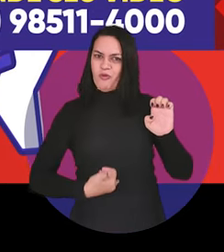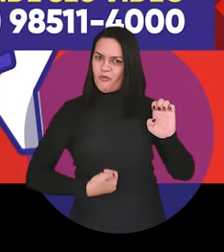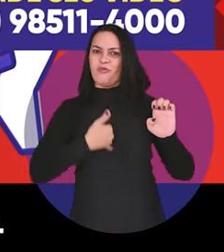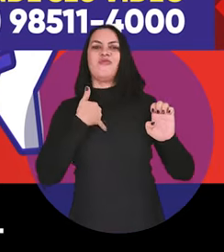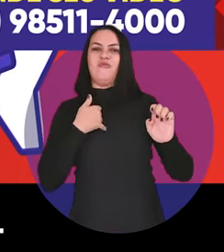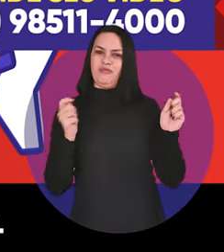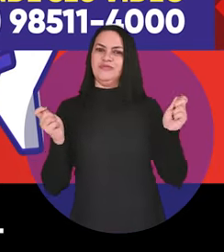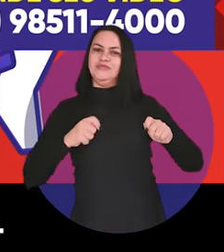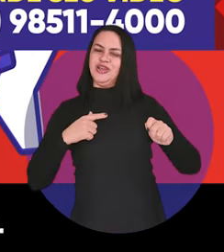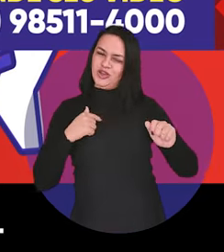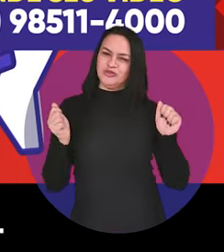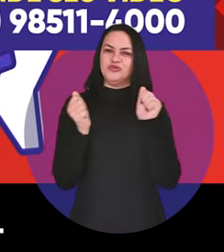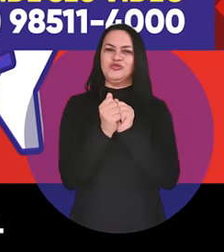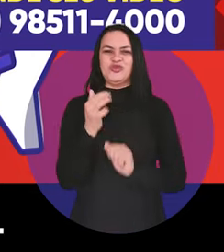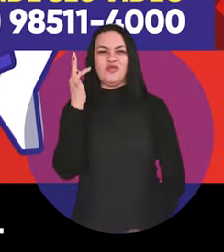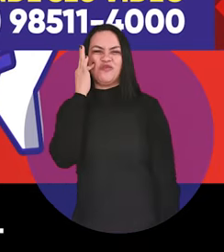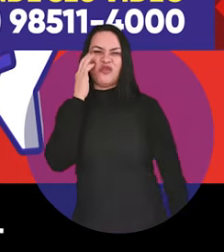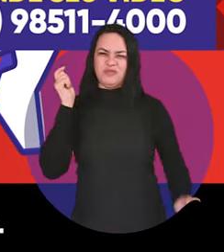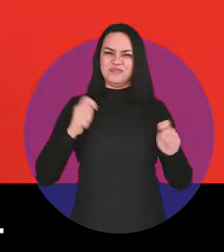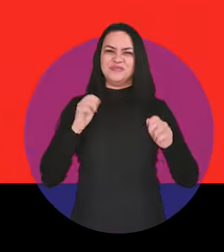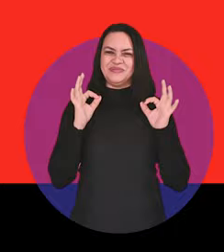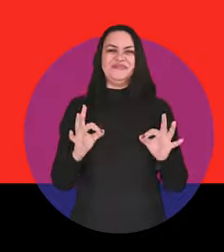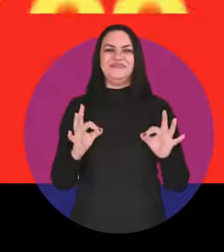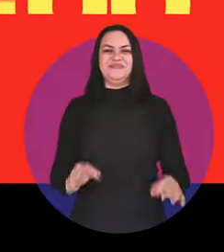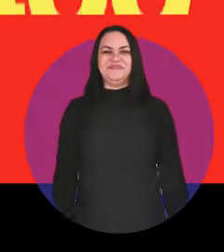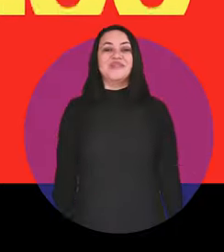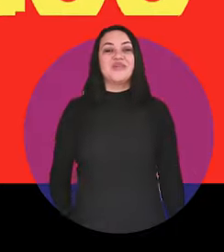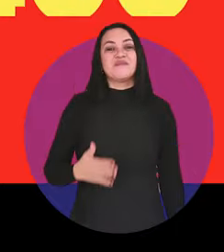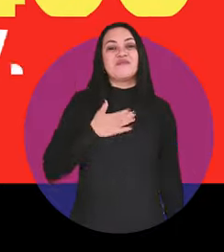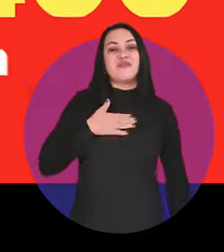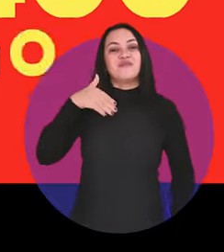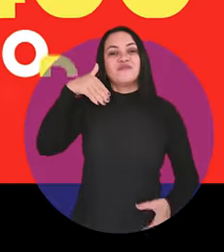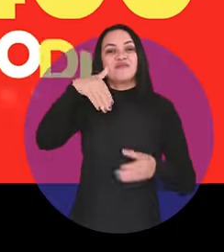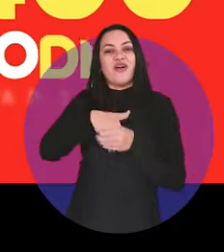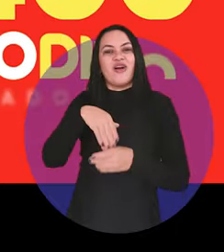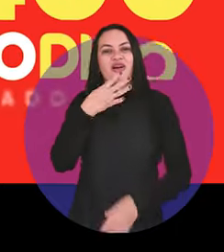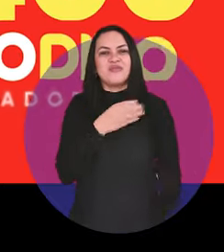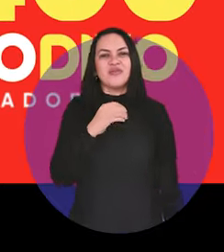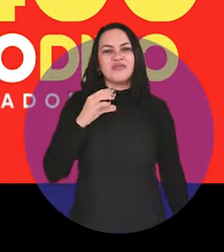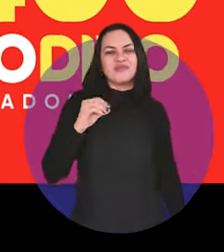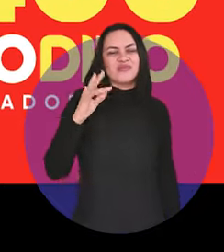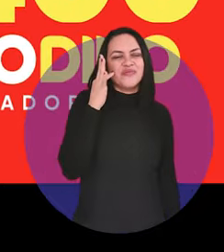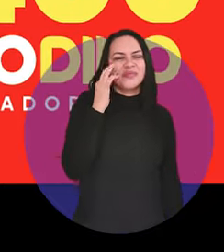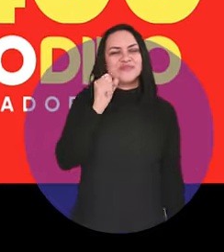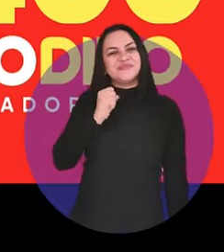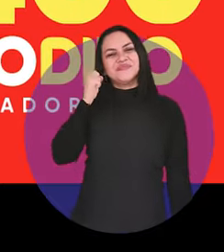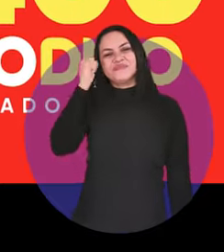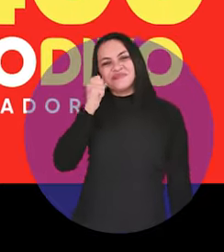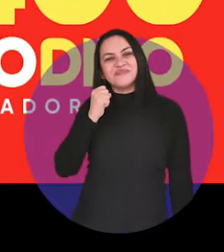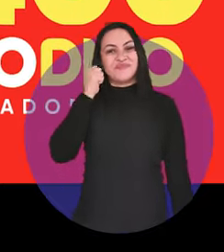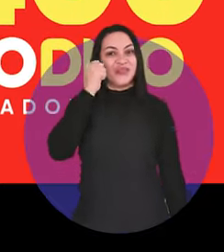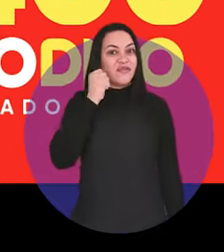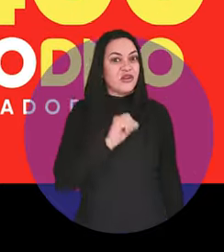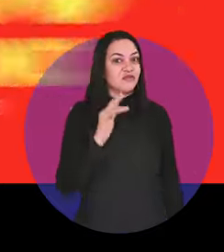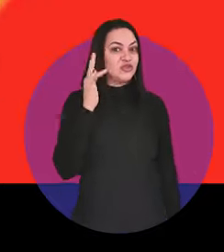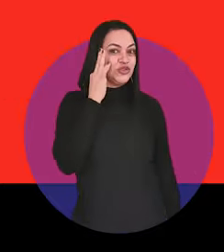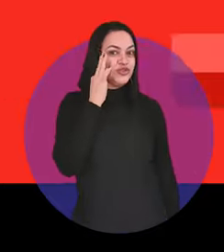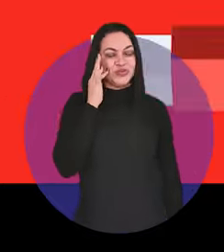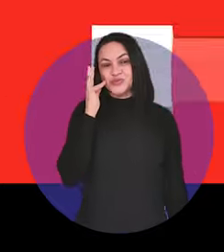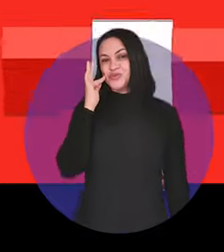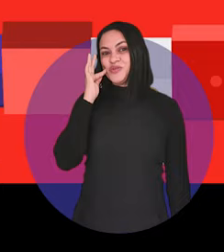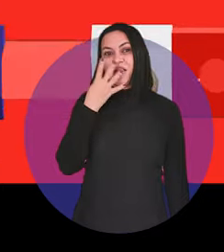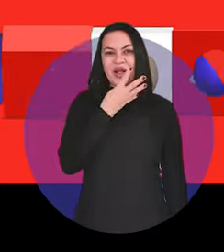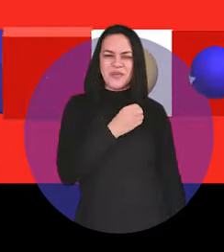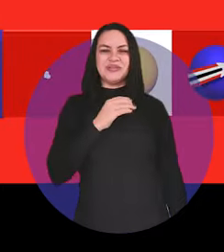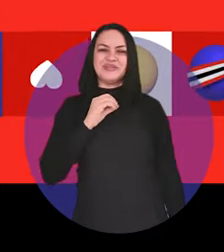Shopping da Criança. Agradecer muito. Então, por você, Flávio Dino. O meu voto é 400. Flávio Dino, Senador. É Flávio